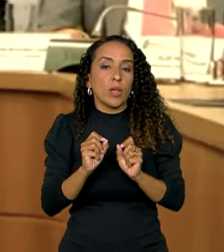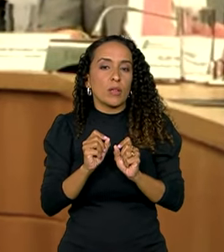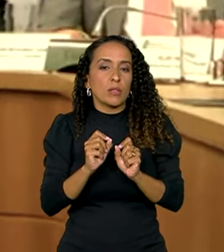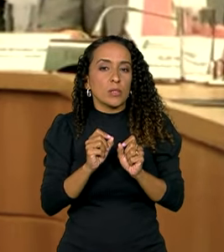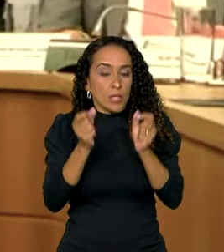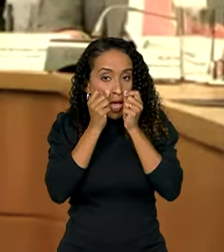atenção.